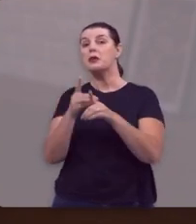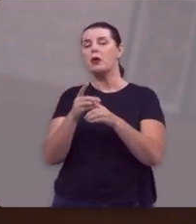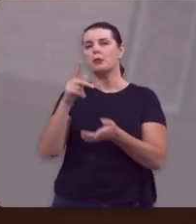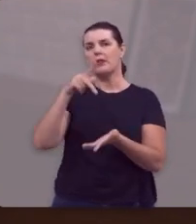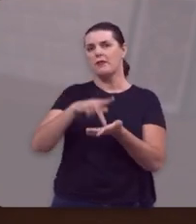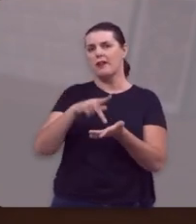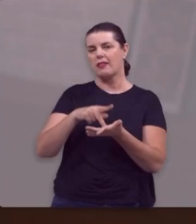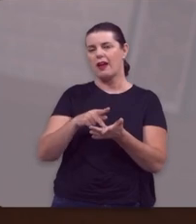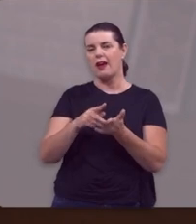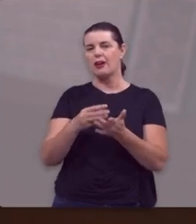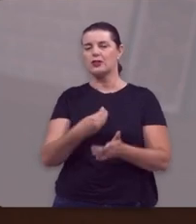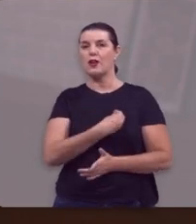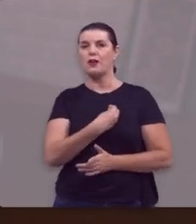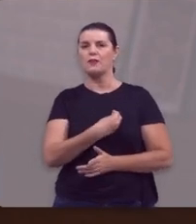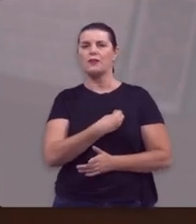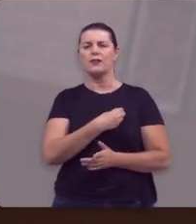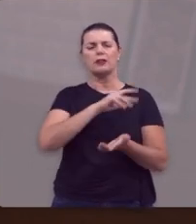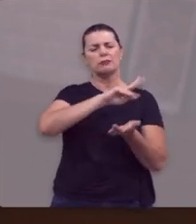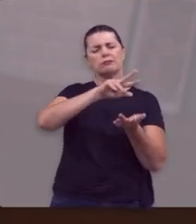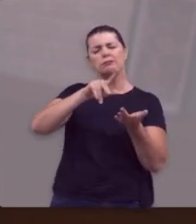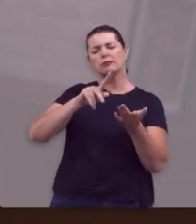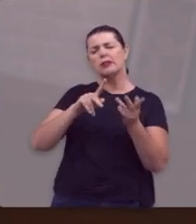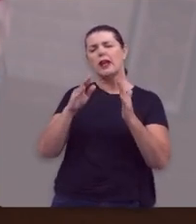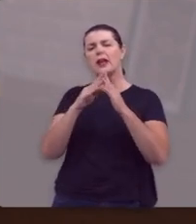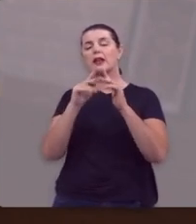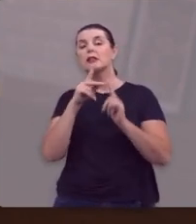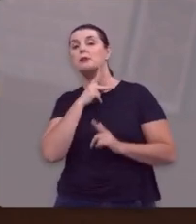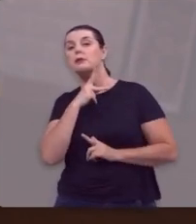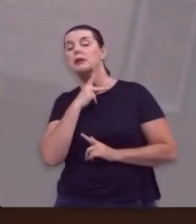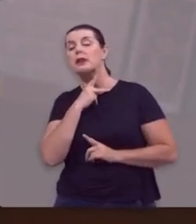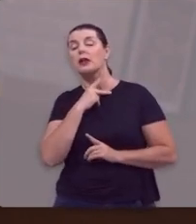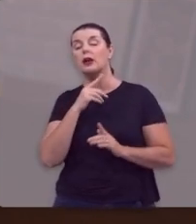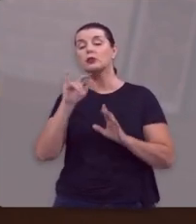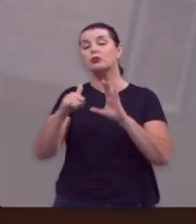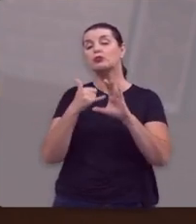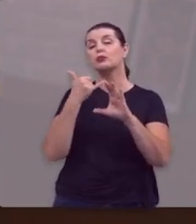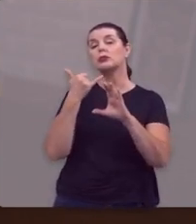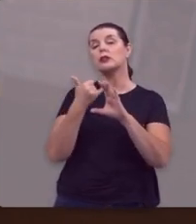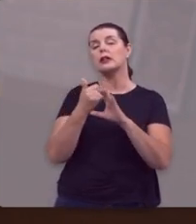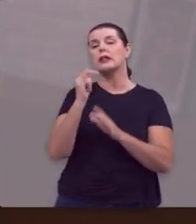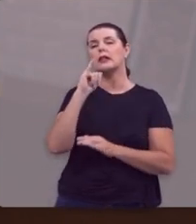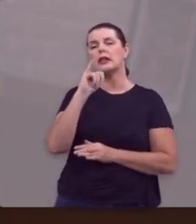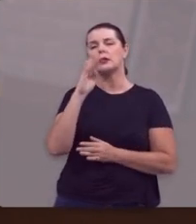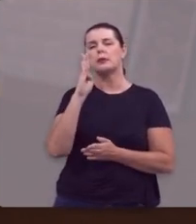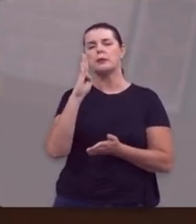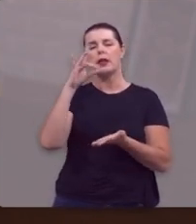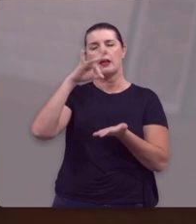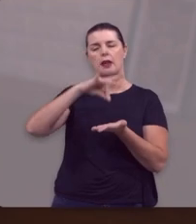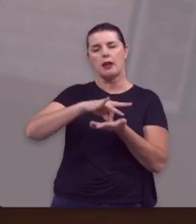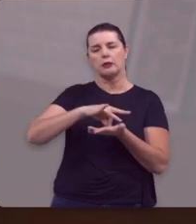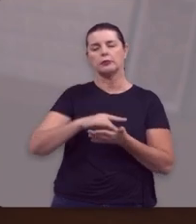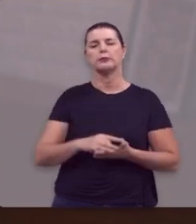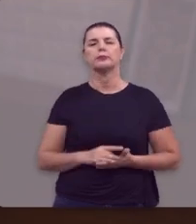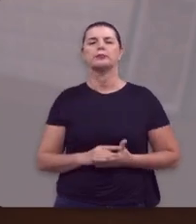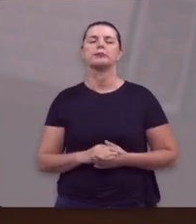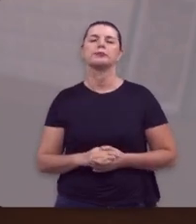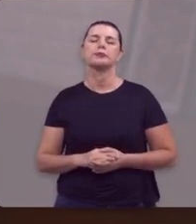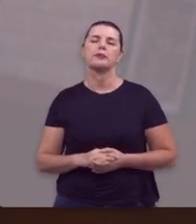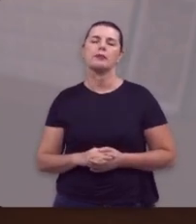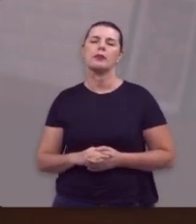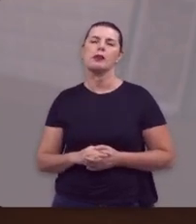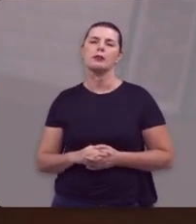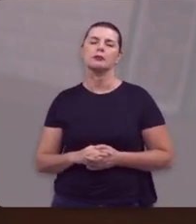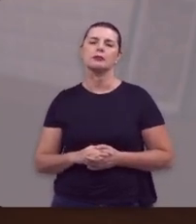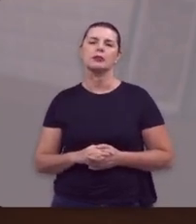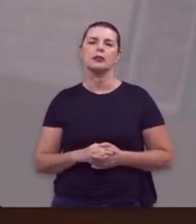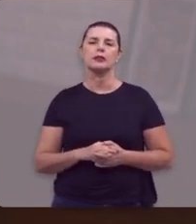especial. Você encontra também o Verdade e Vida e tantos outros programas da Igreja Presbiteriana do Brasil no canal do YouTube